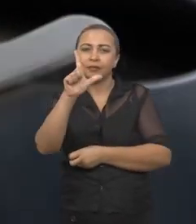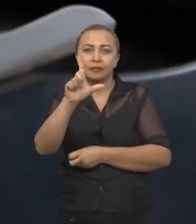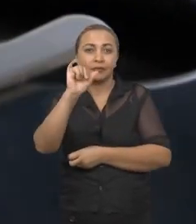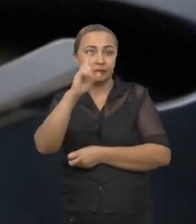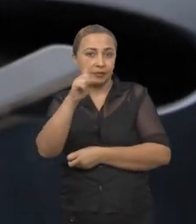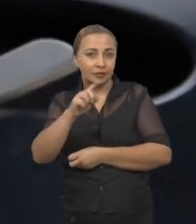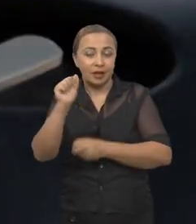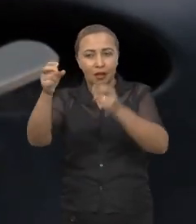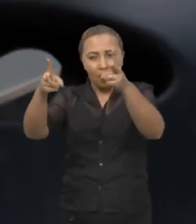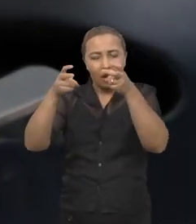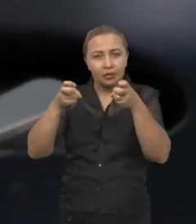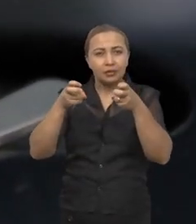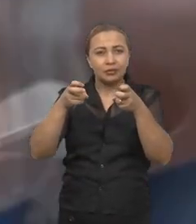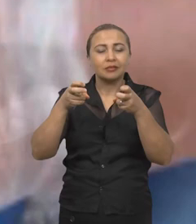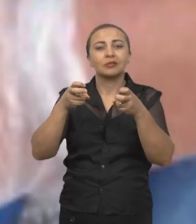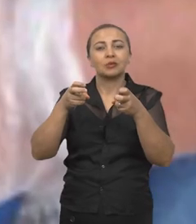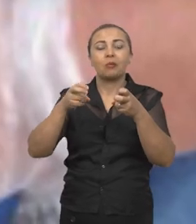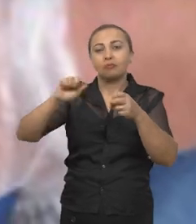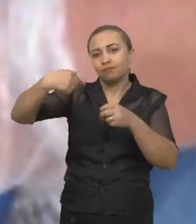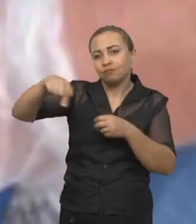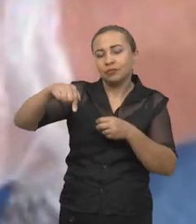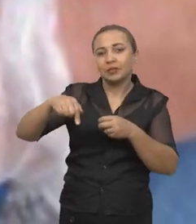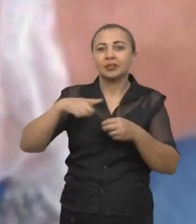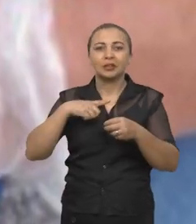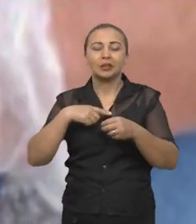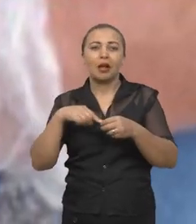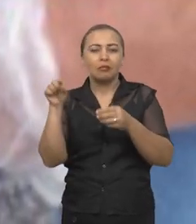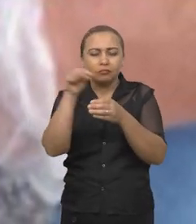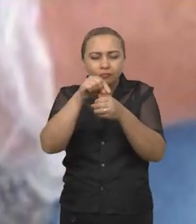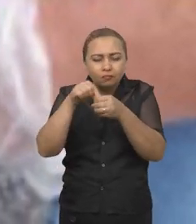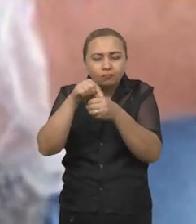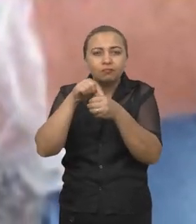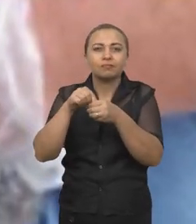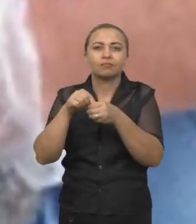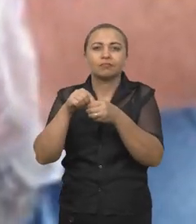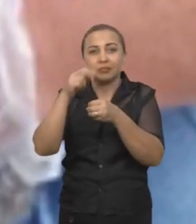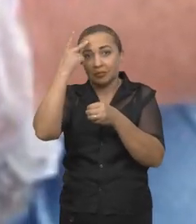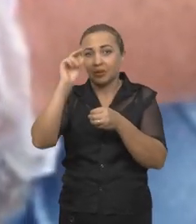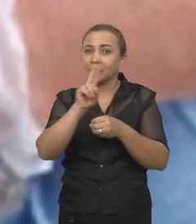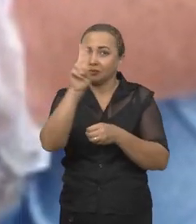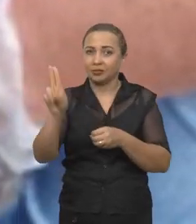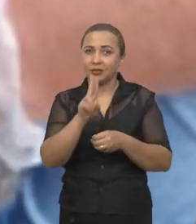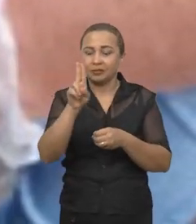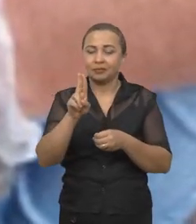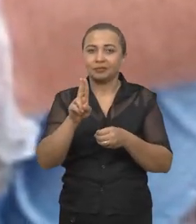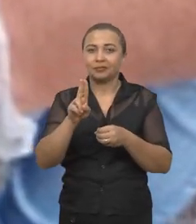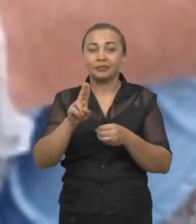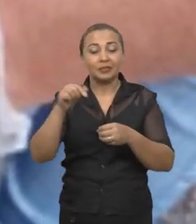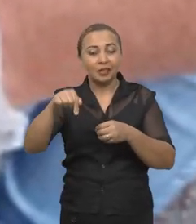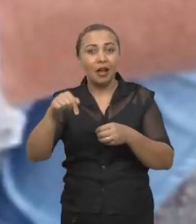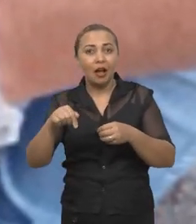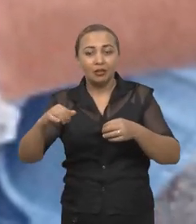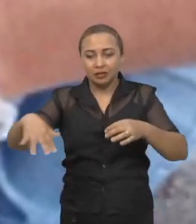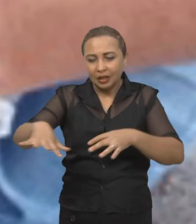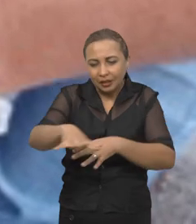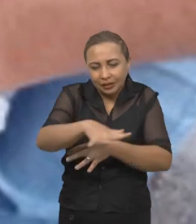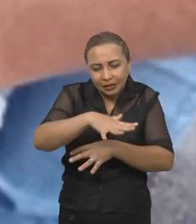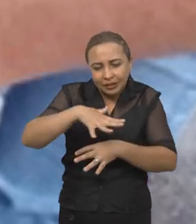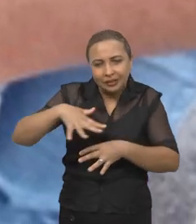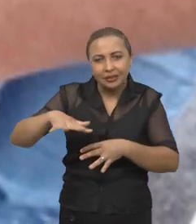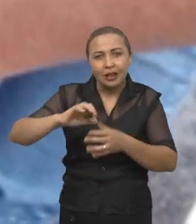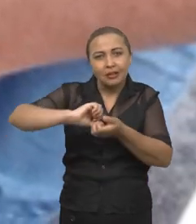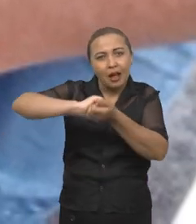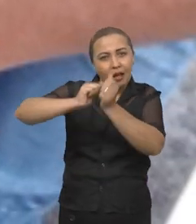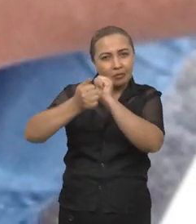das formas é usar os micro-organismos para isso. E os micro-organismos, eles, no seu habitat, eles